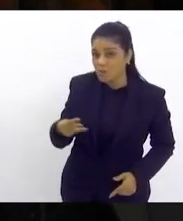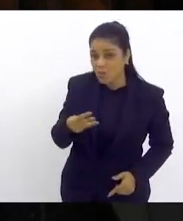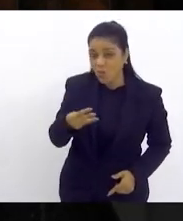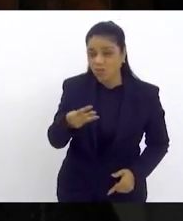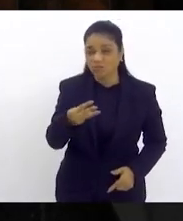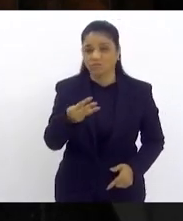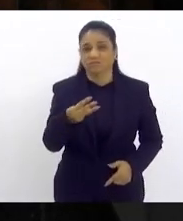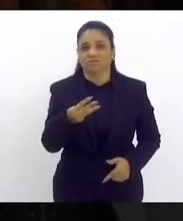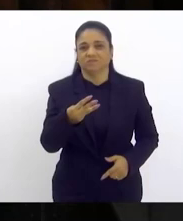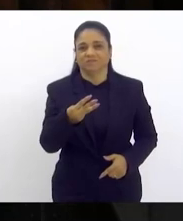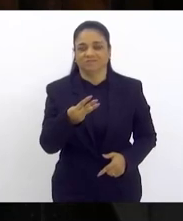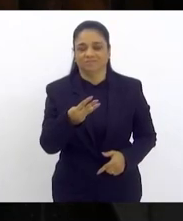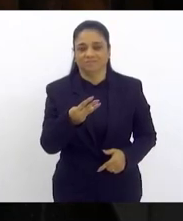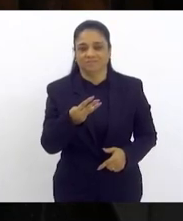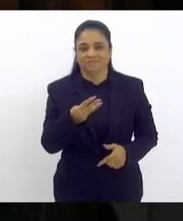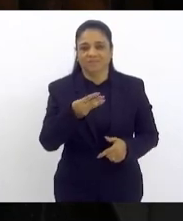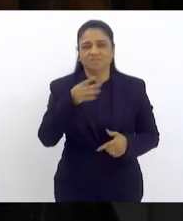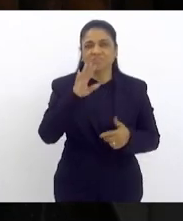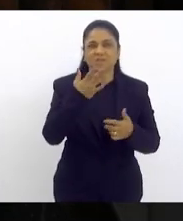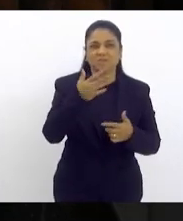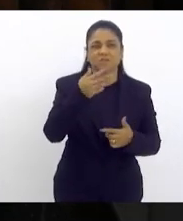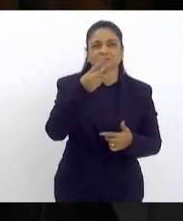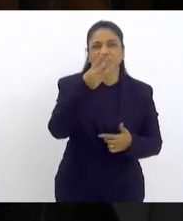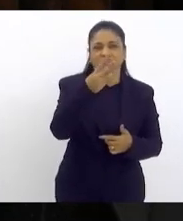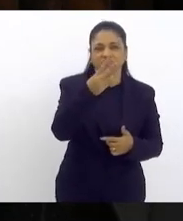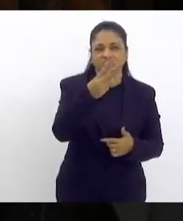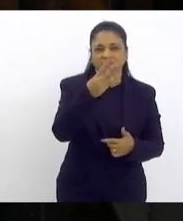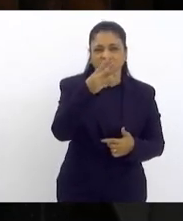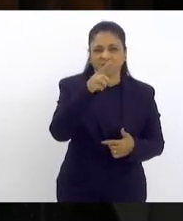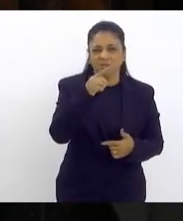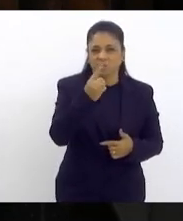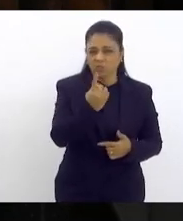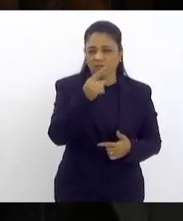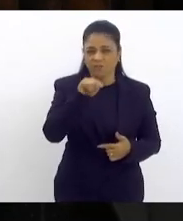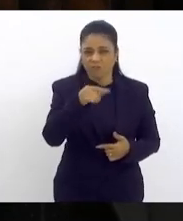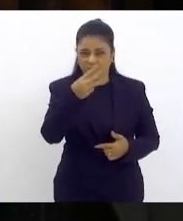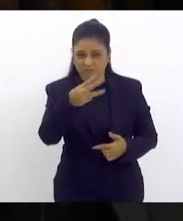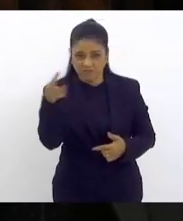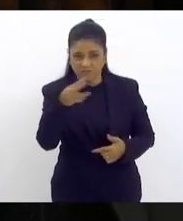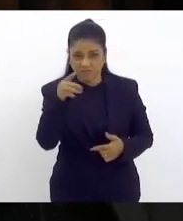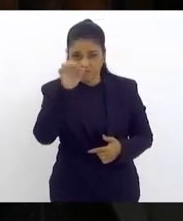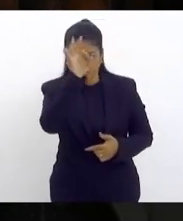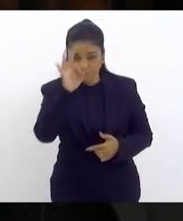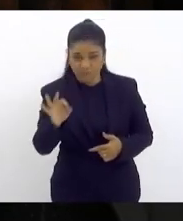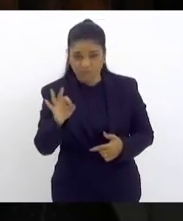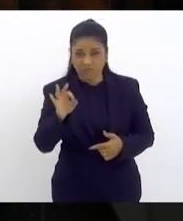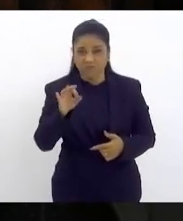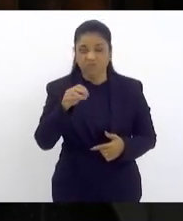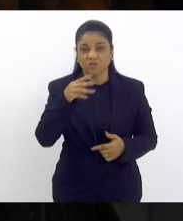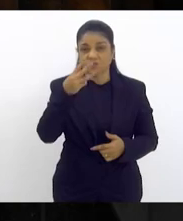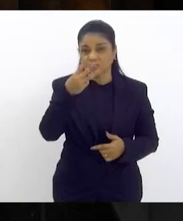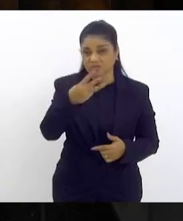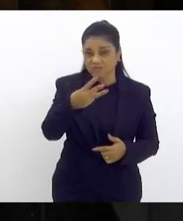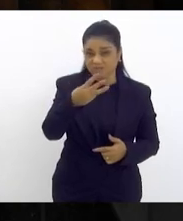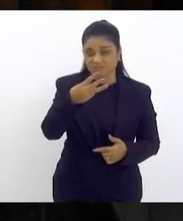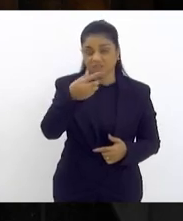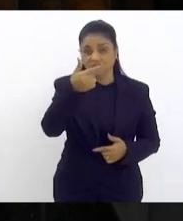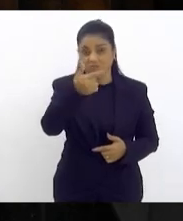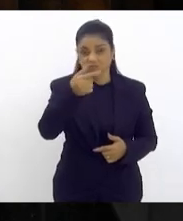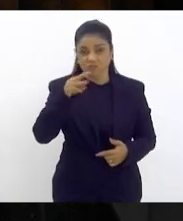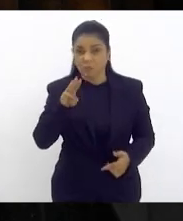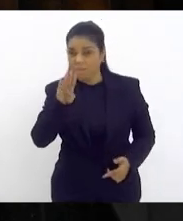a 4,33 aproximadamente nós estamos dizendo aí 32 bilhões de reais